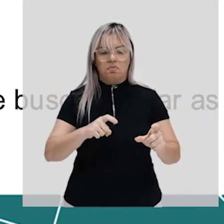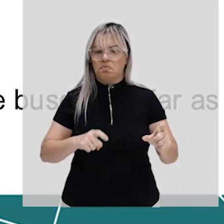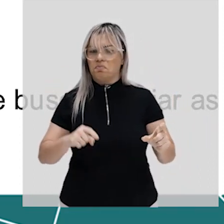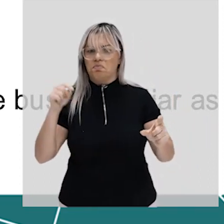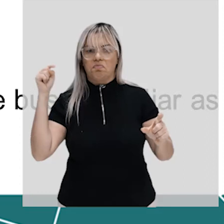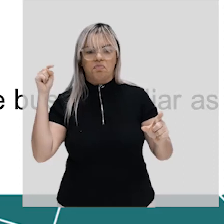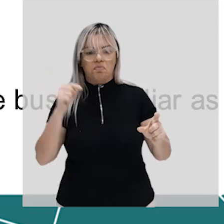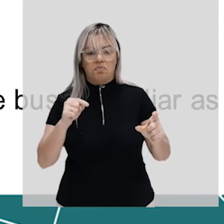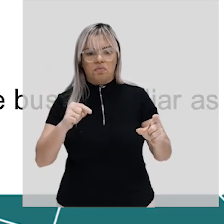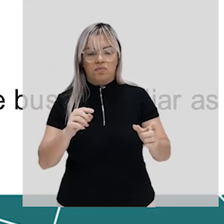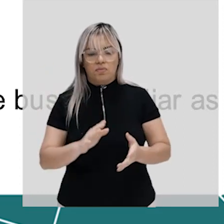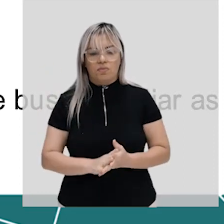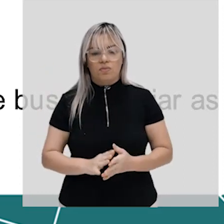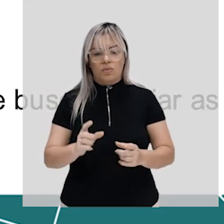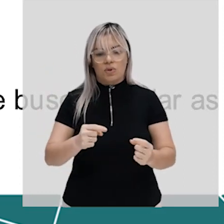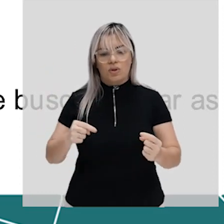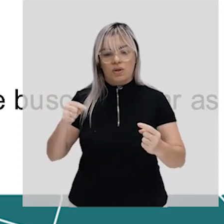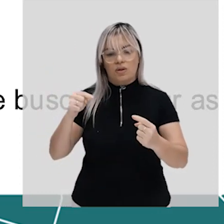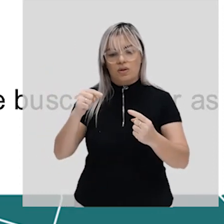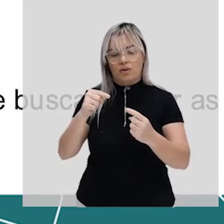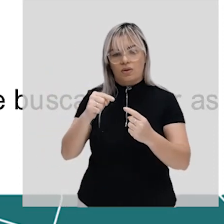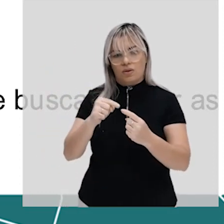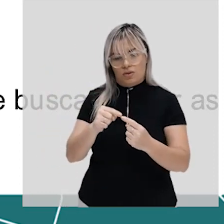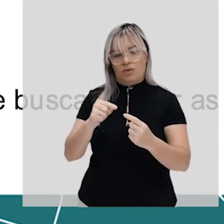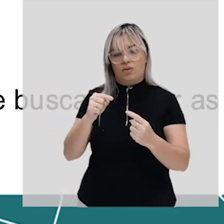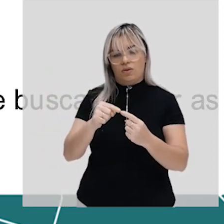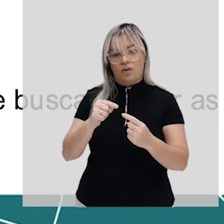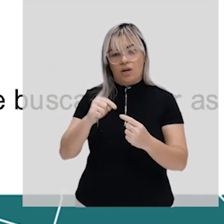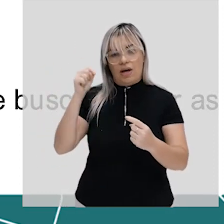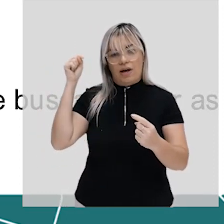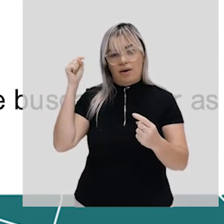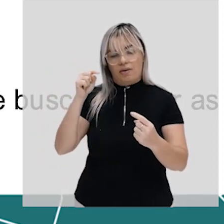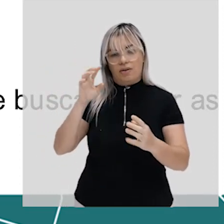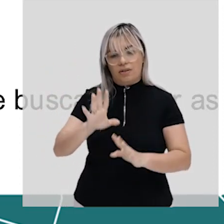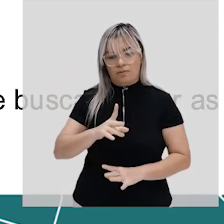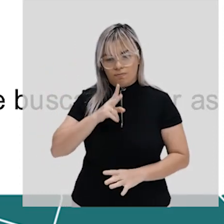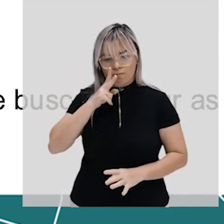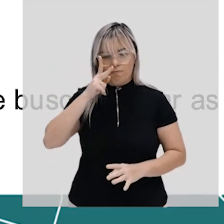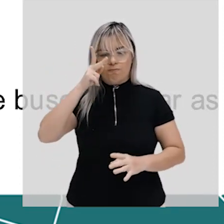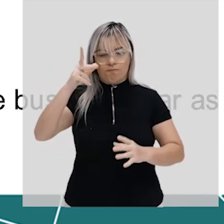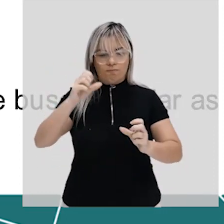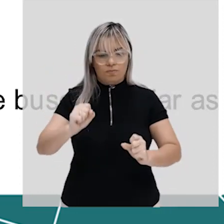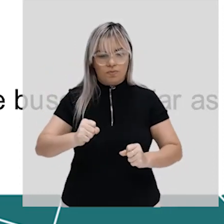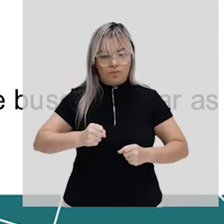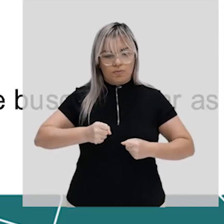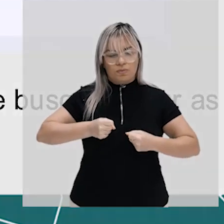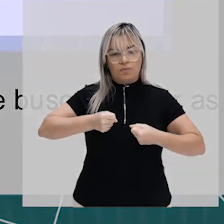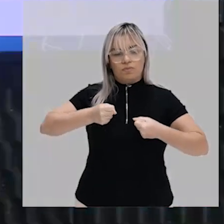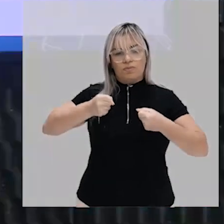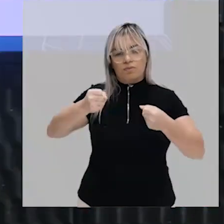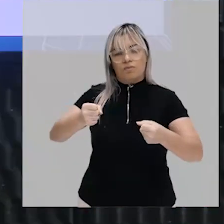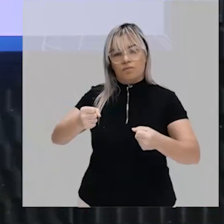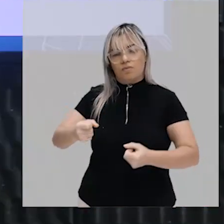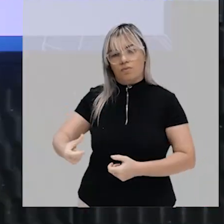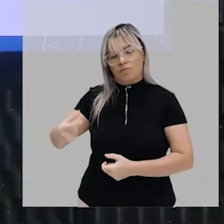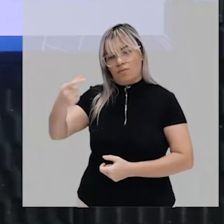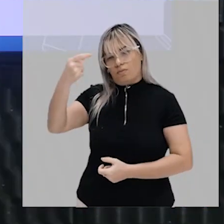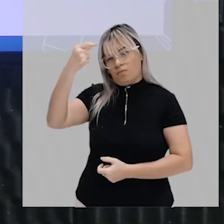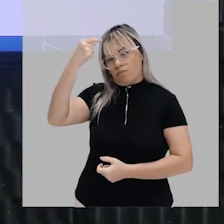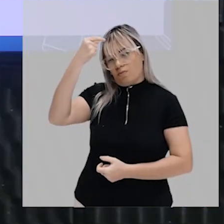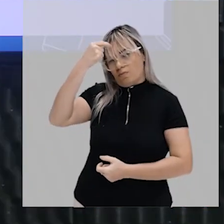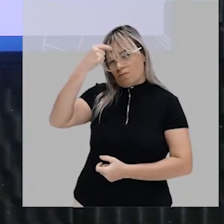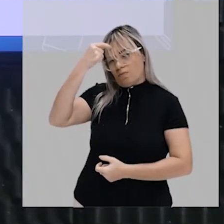dela cujo propósito cuja finalidade é fortalecer a consciência